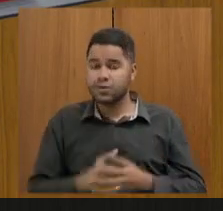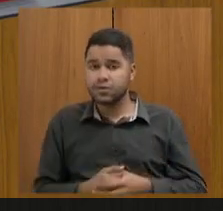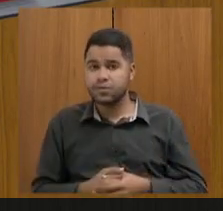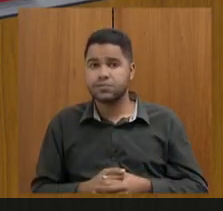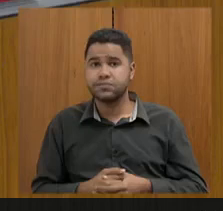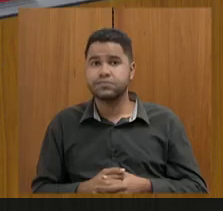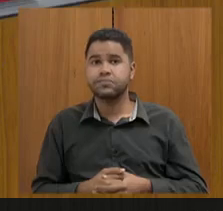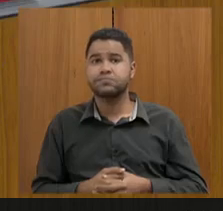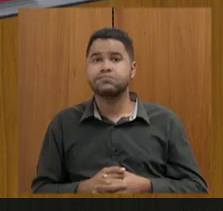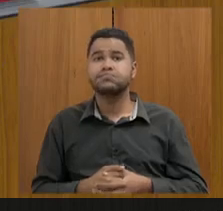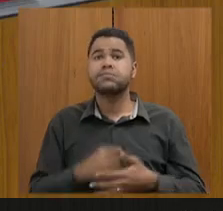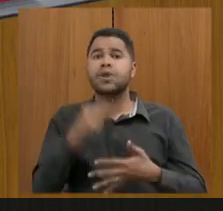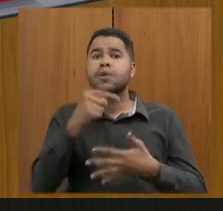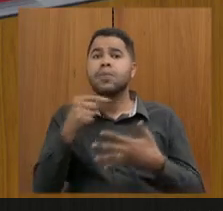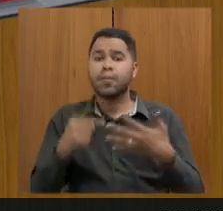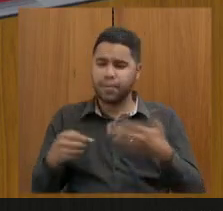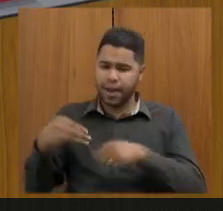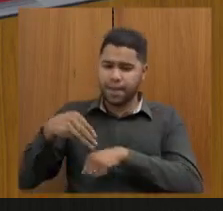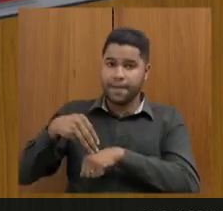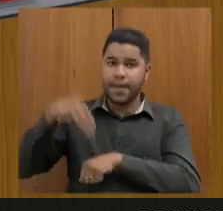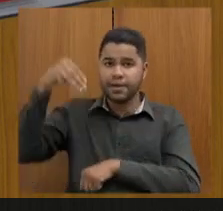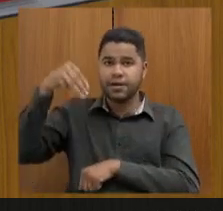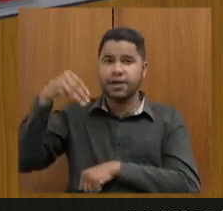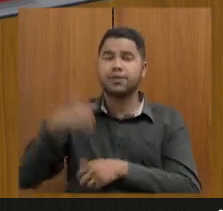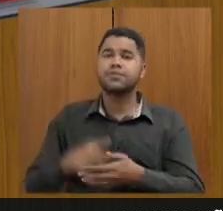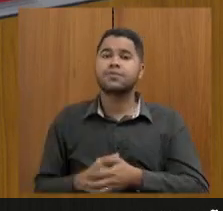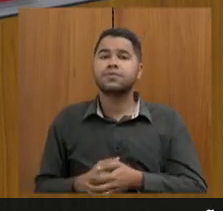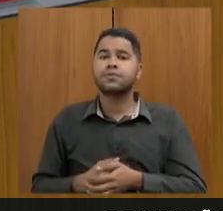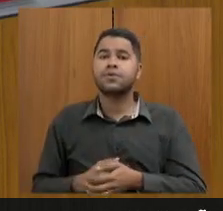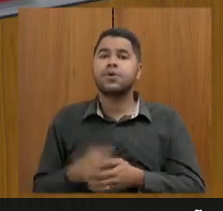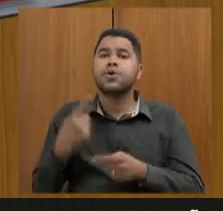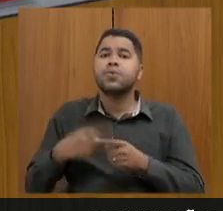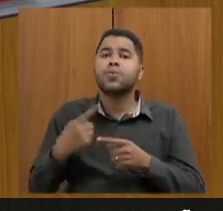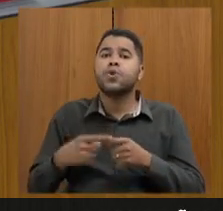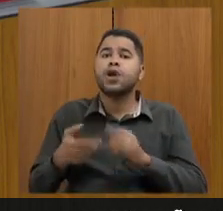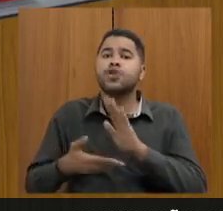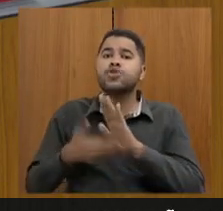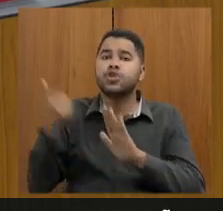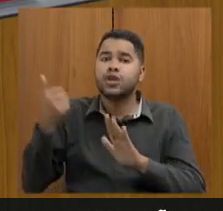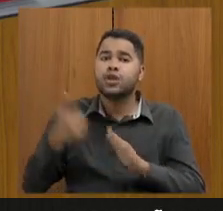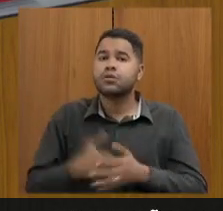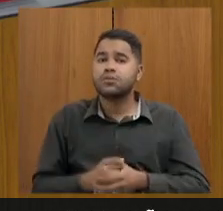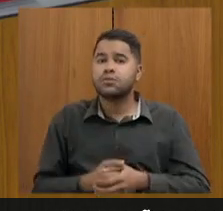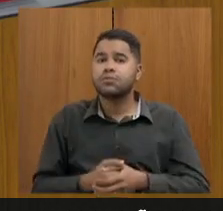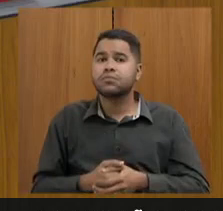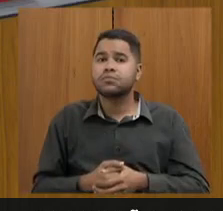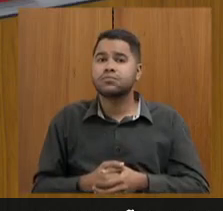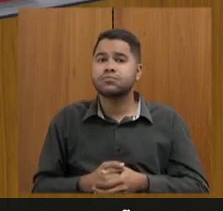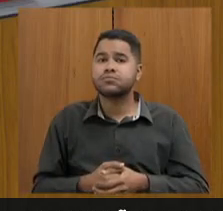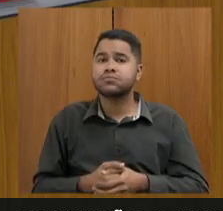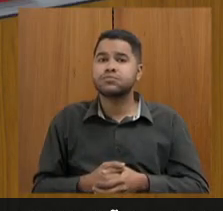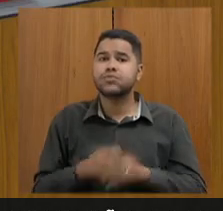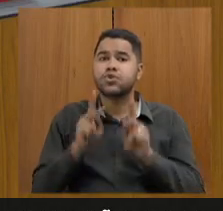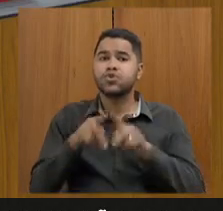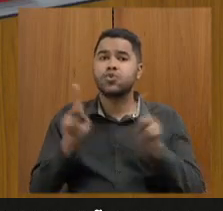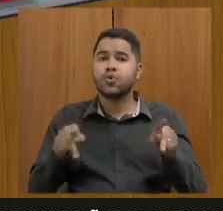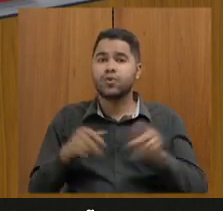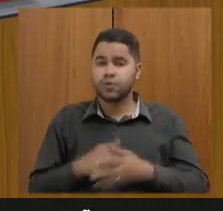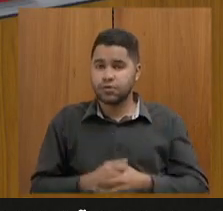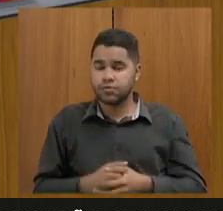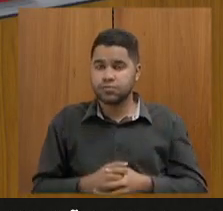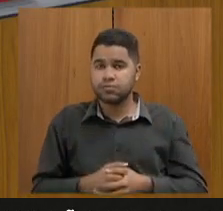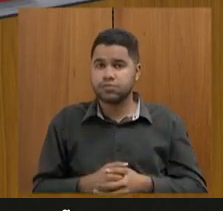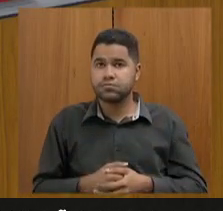a questão do mestrado. Por que o governo está retirando o mestrado da carreira do professor da educação